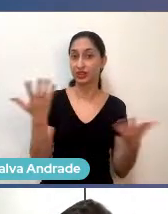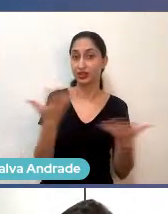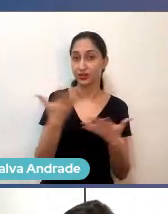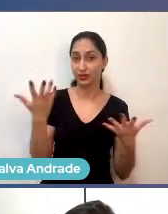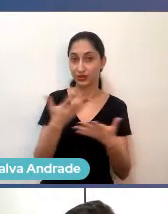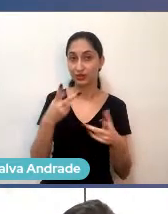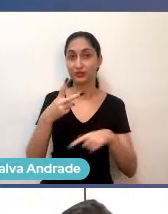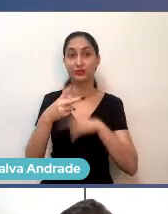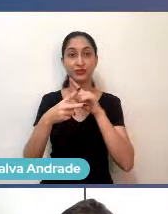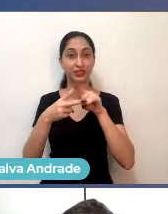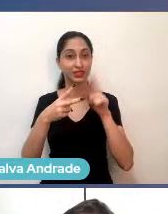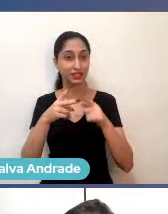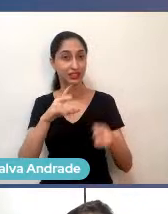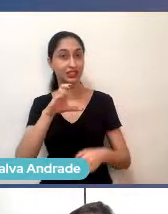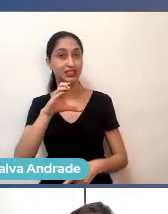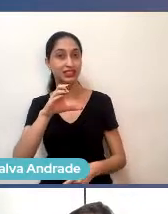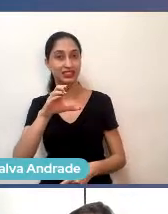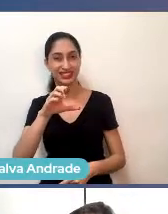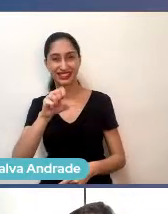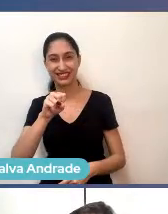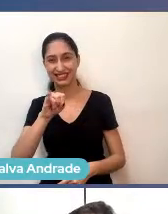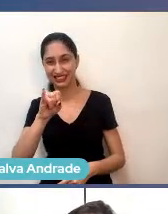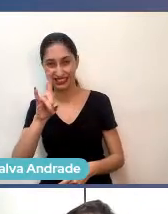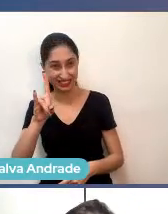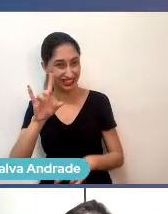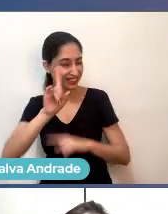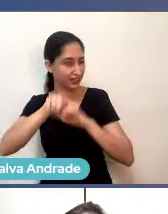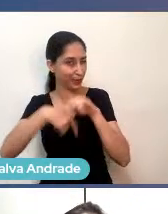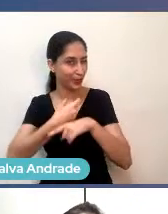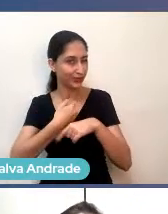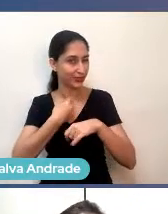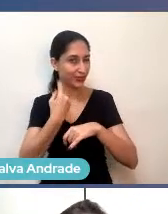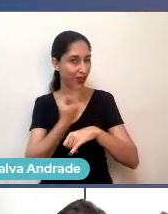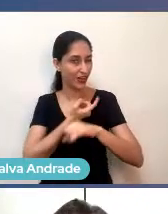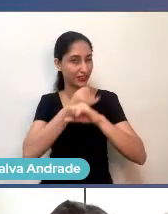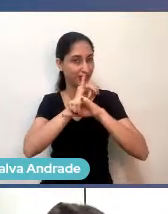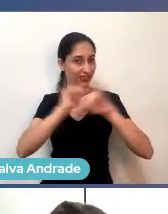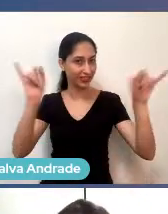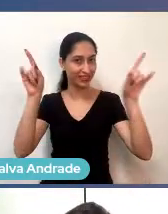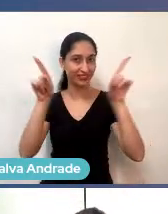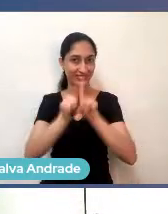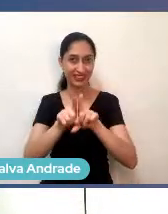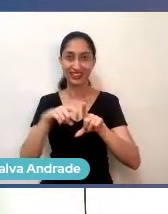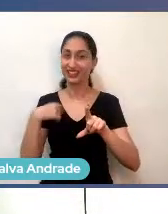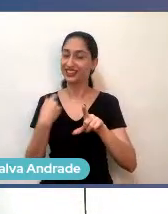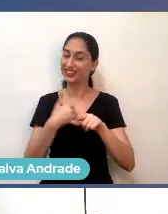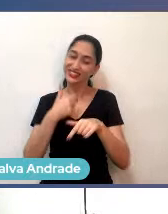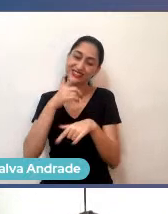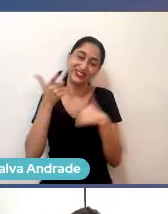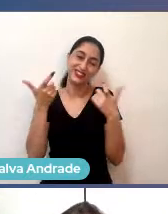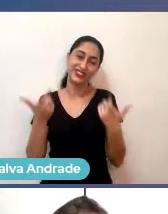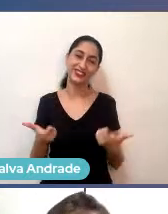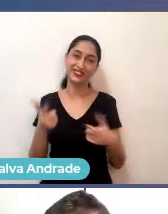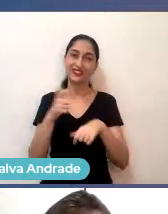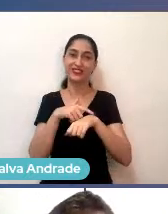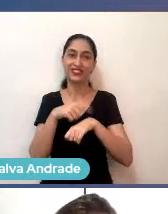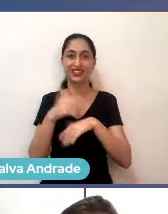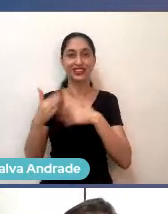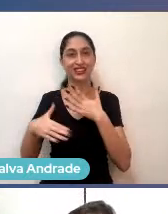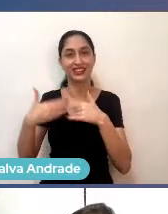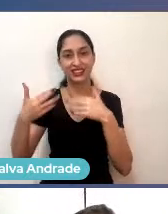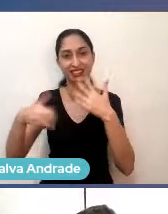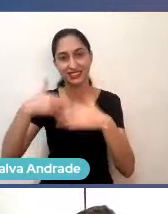de CID, que em breve anunciaremos para todo mundo, e eu estou assim, nesse espaço de construção